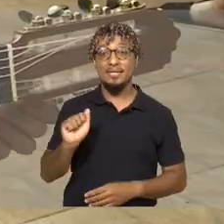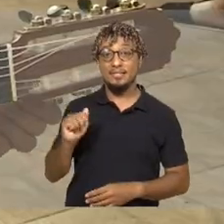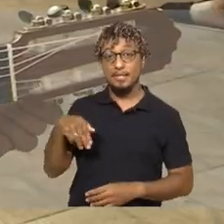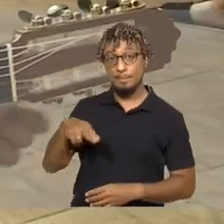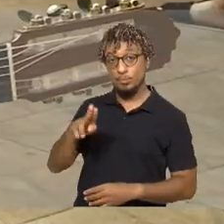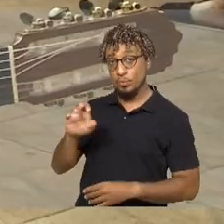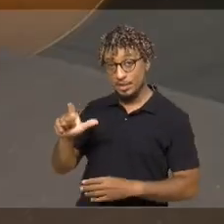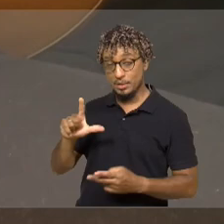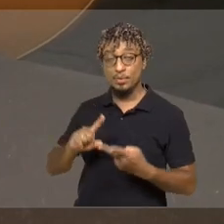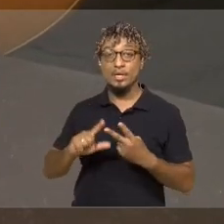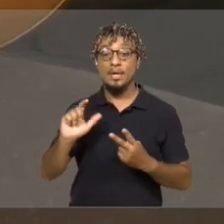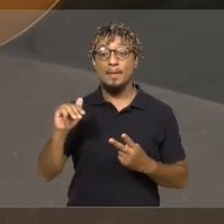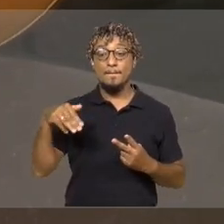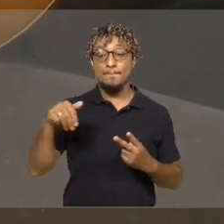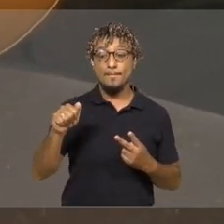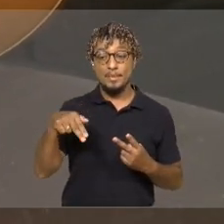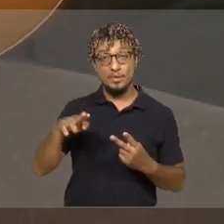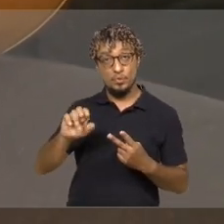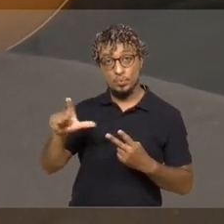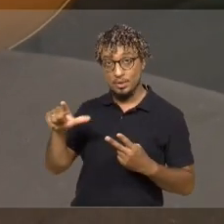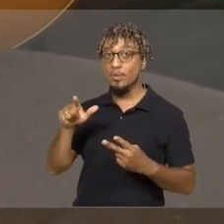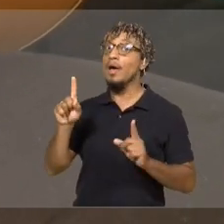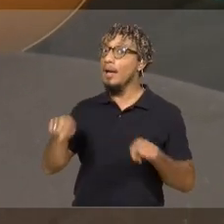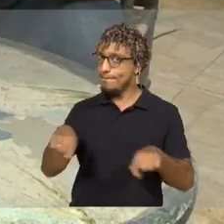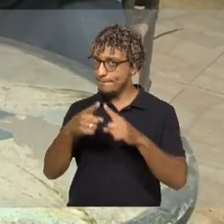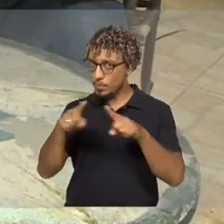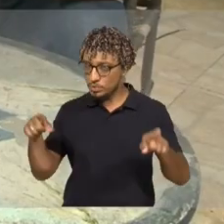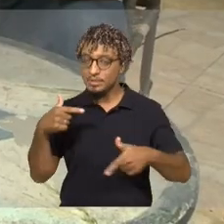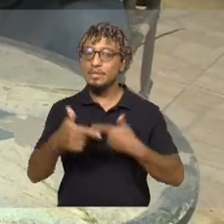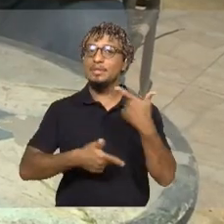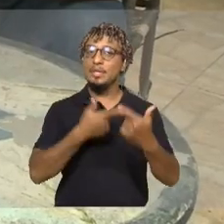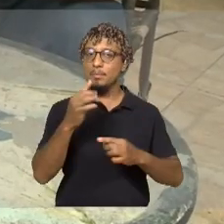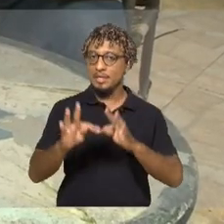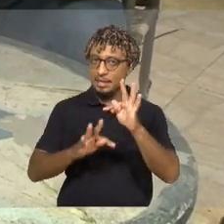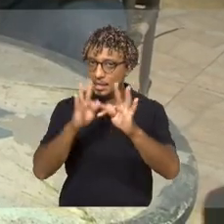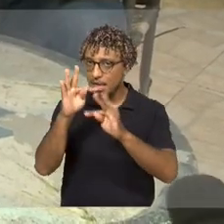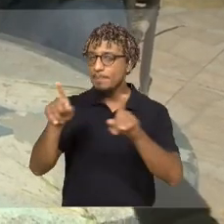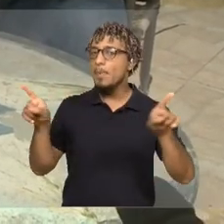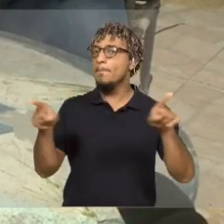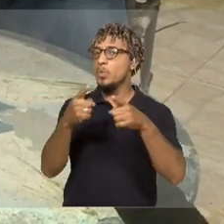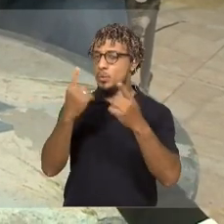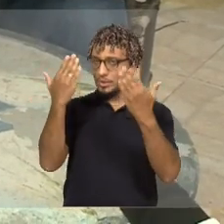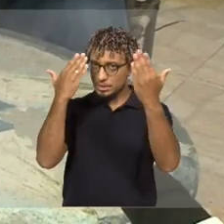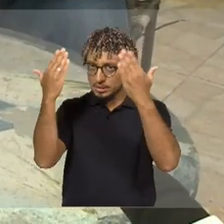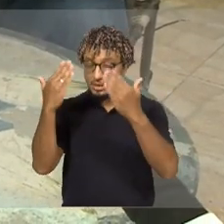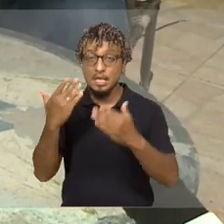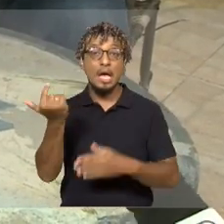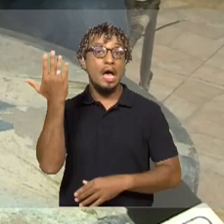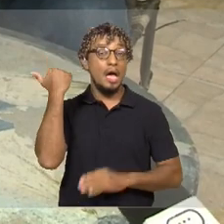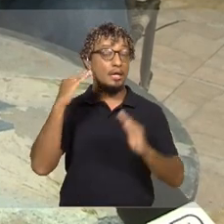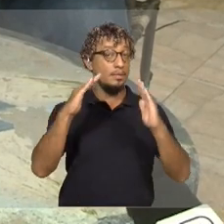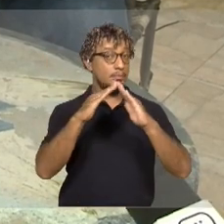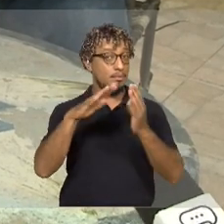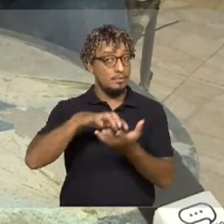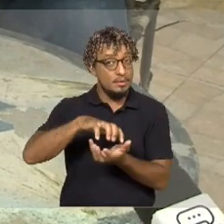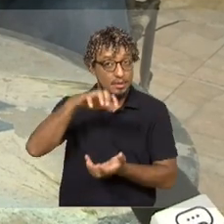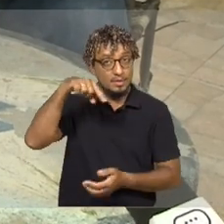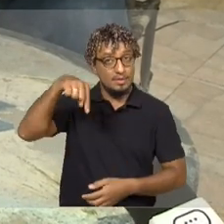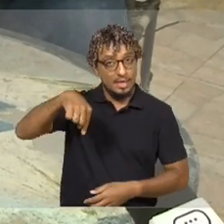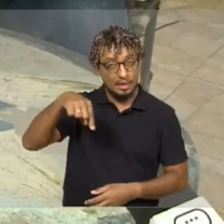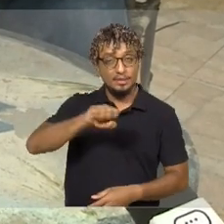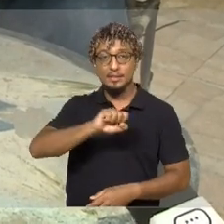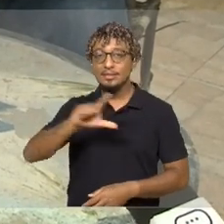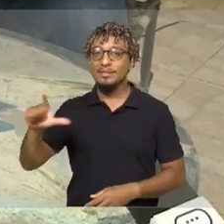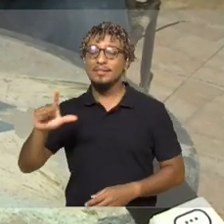Manuel são músicos e trabalham com musicoterapia. Durante alguns meses, o asilo de Mendicidade de São Luís